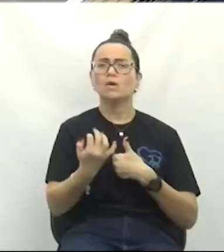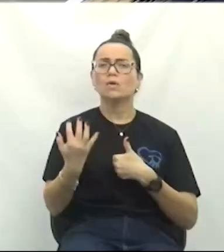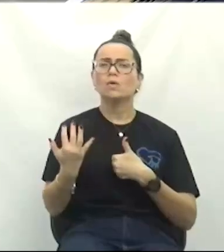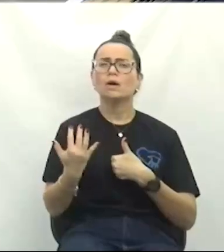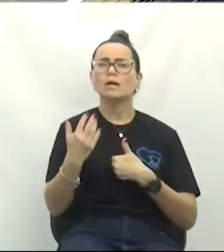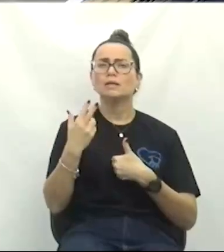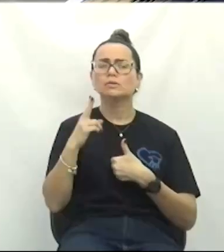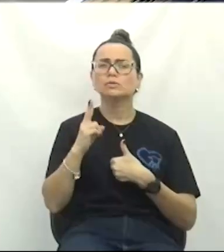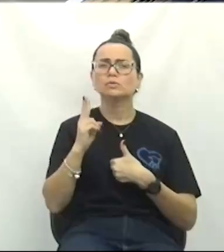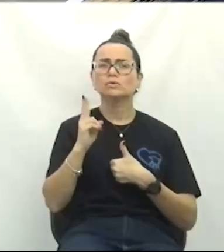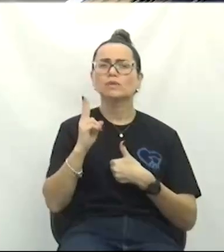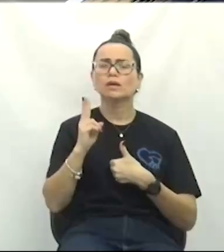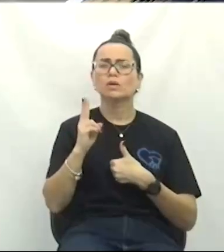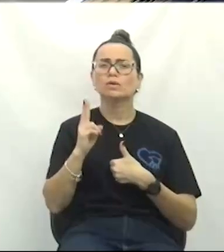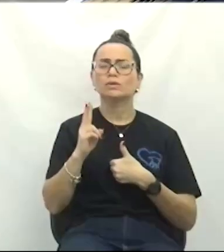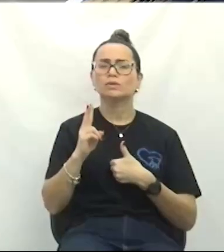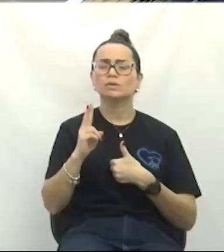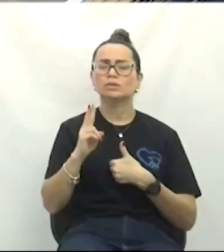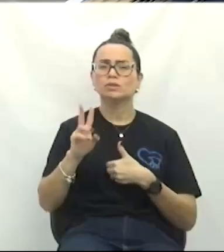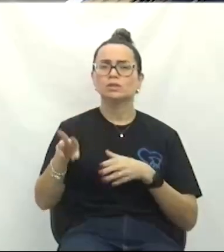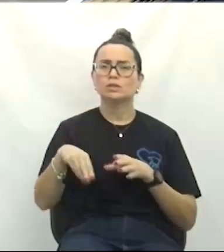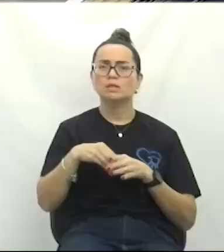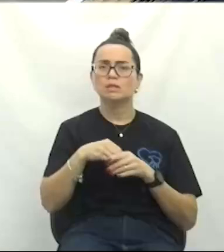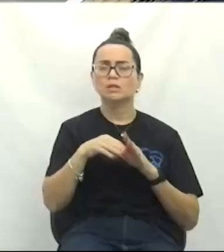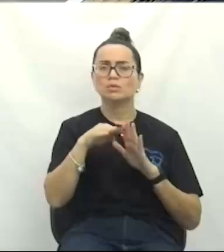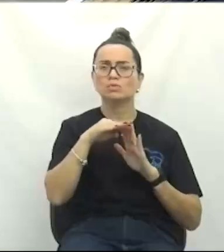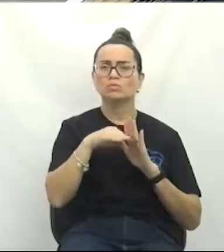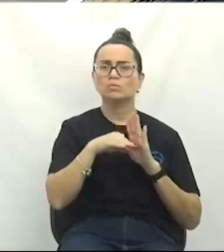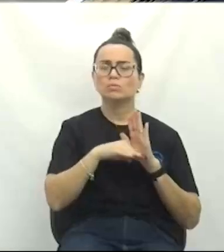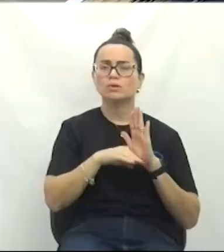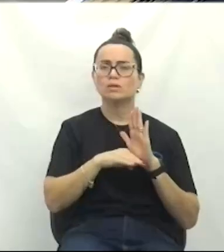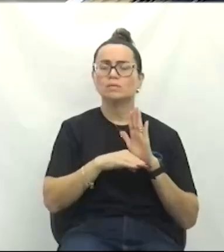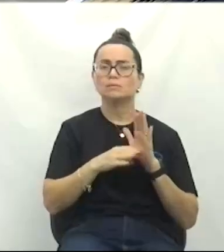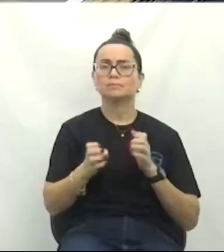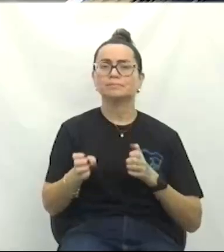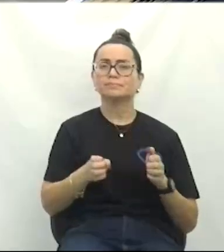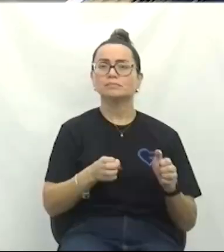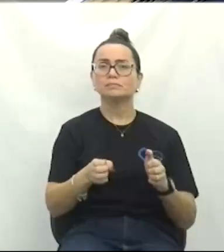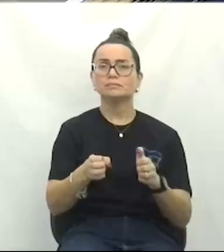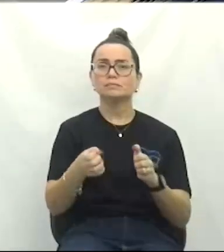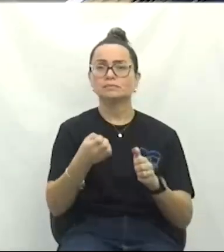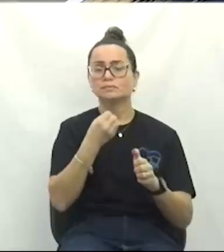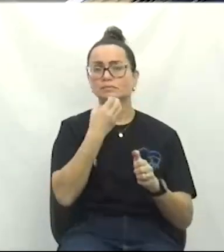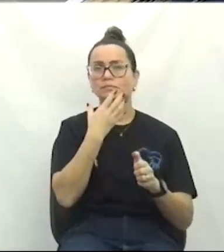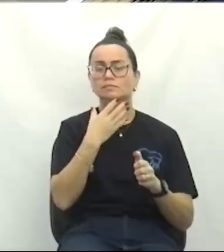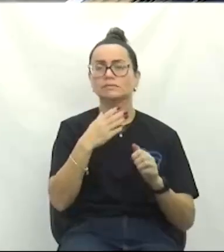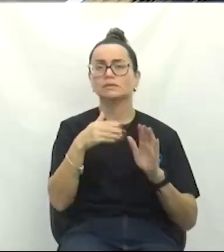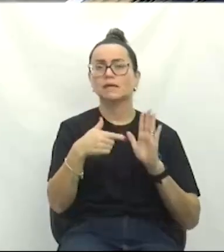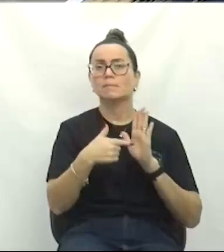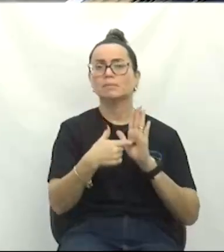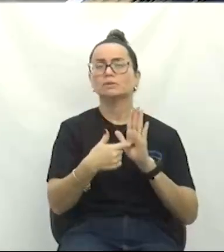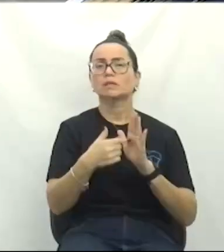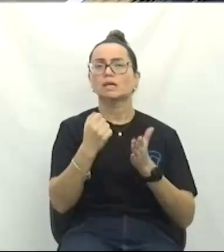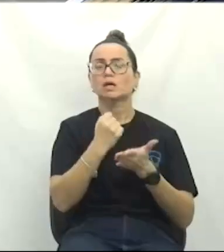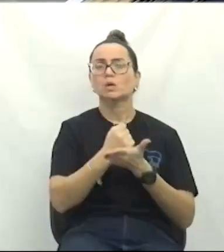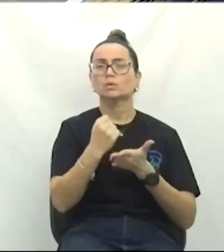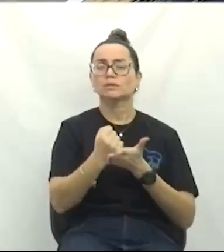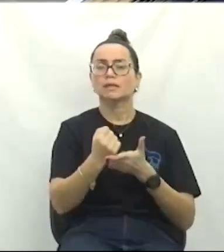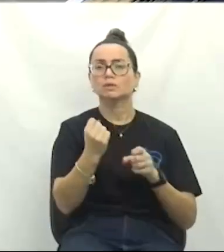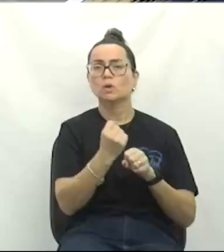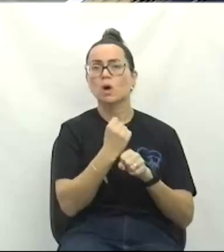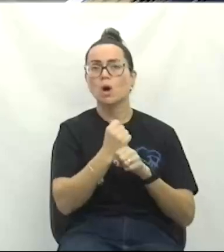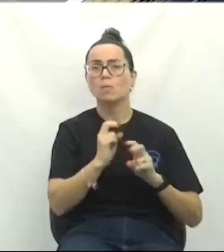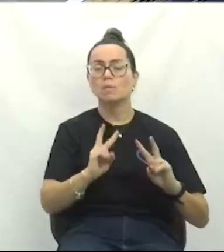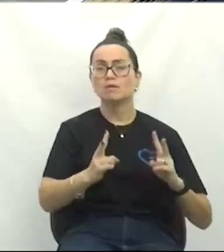dentro do programa Estrada Boa, apresentar contrato, obra, data e valor, efetivamente